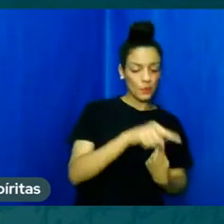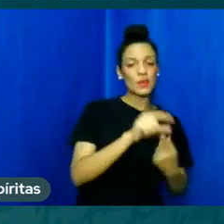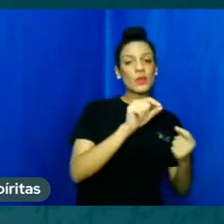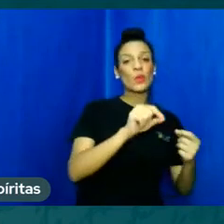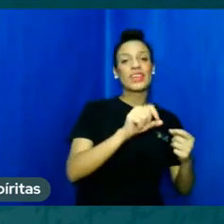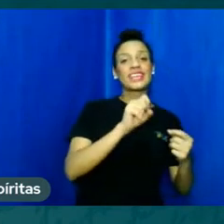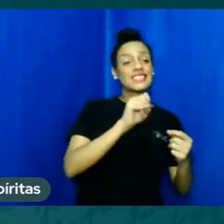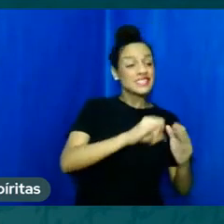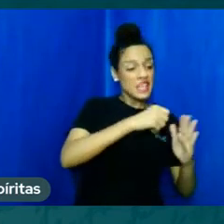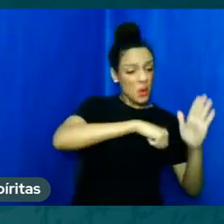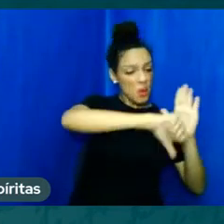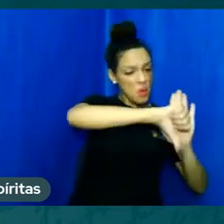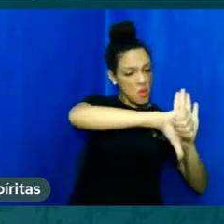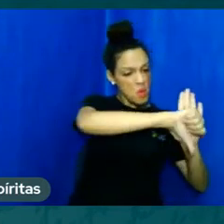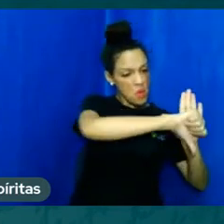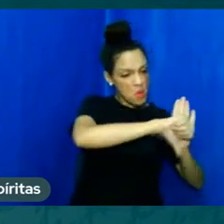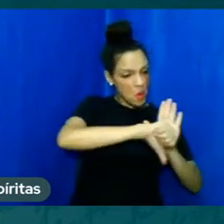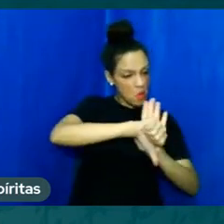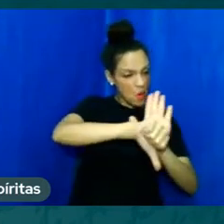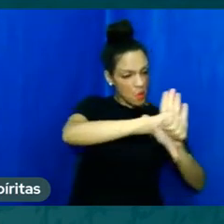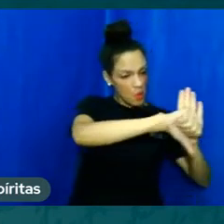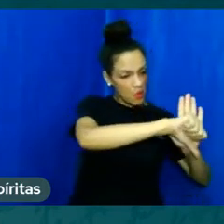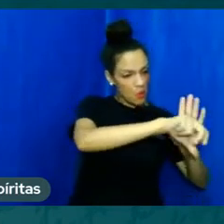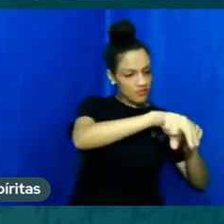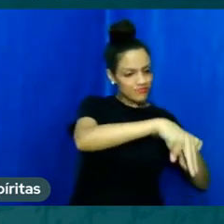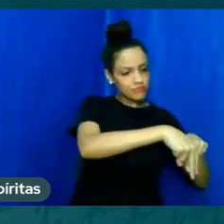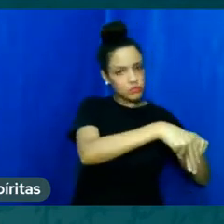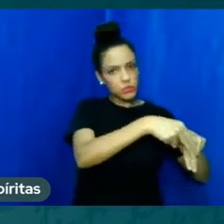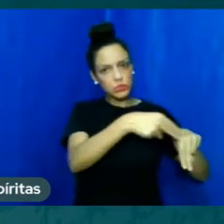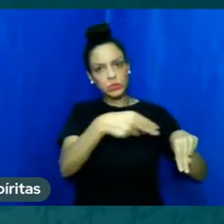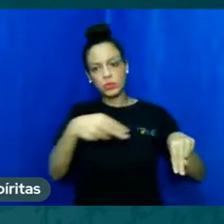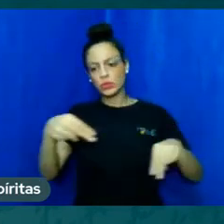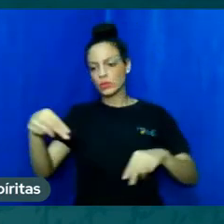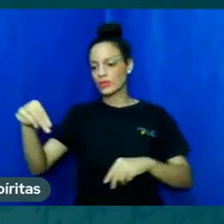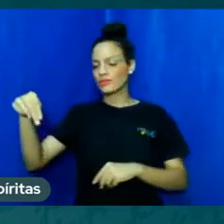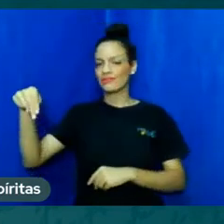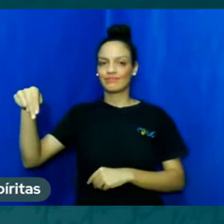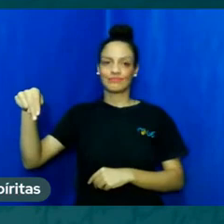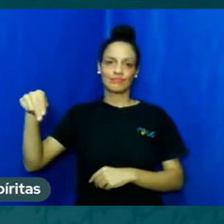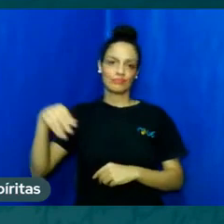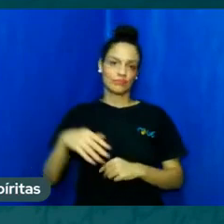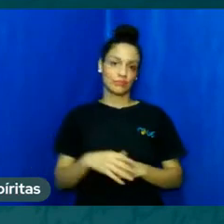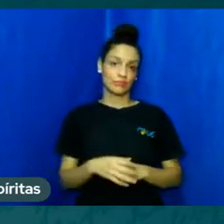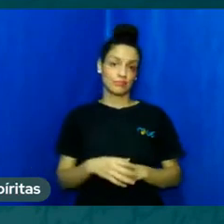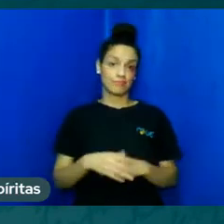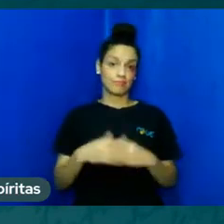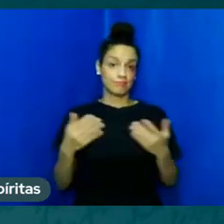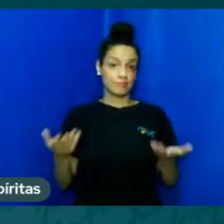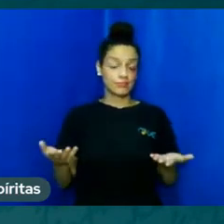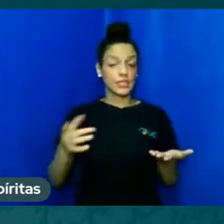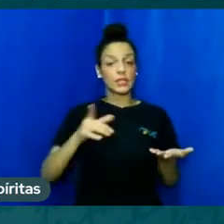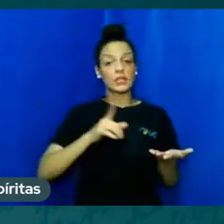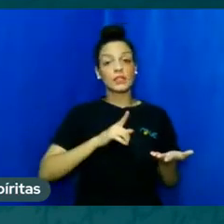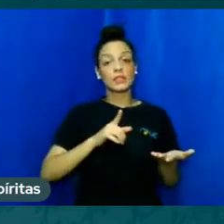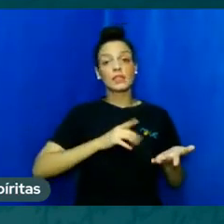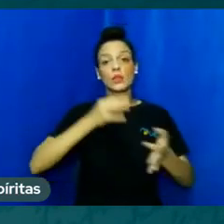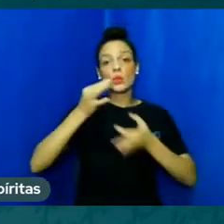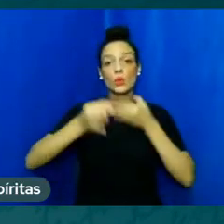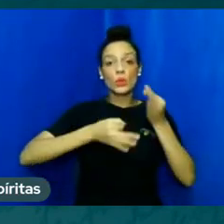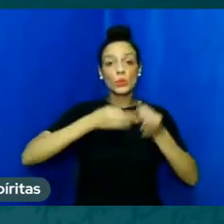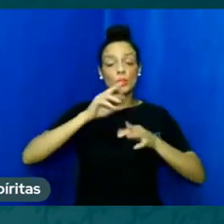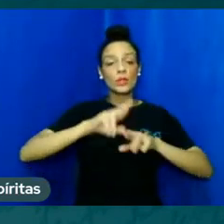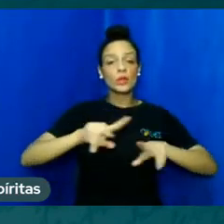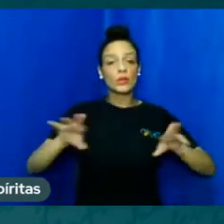crimes de tantas opiniões diversas a única que permanece inabalável é de que